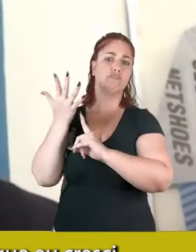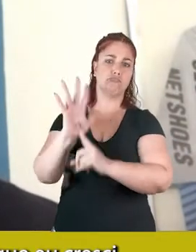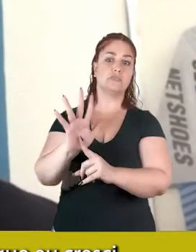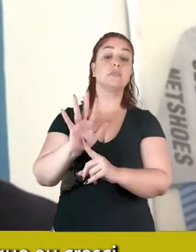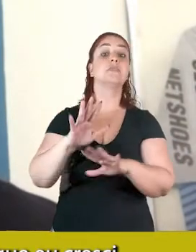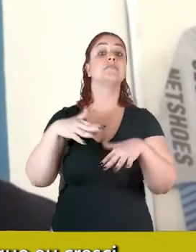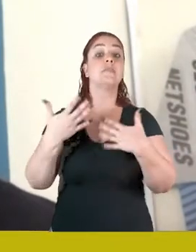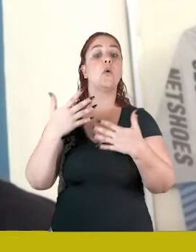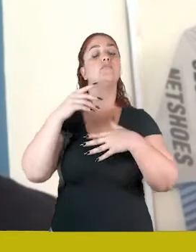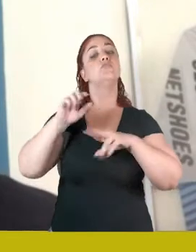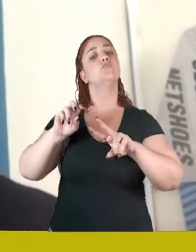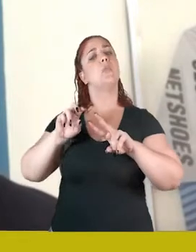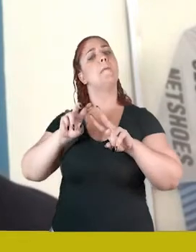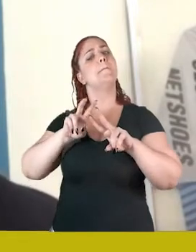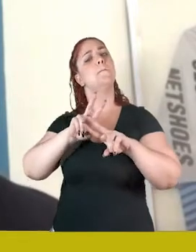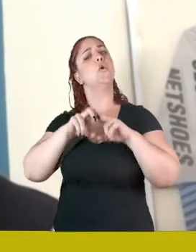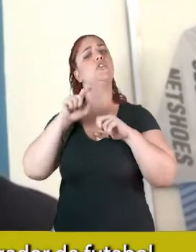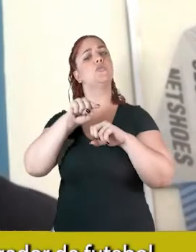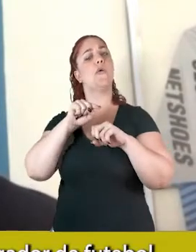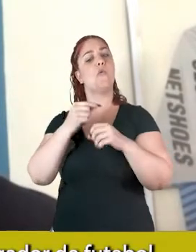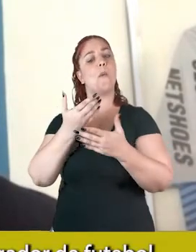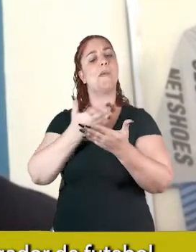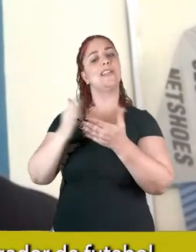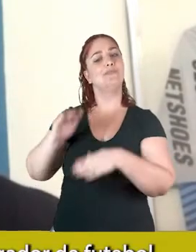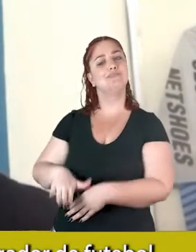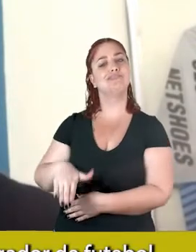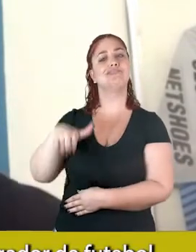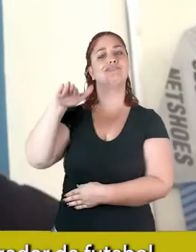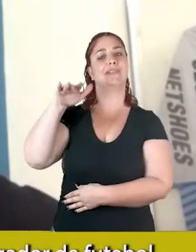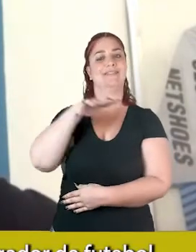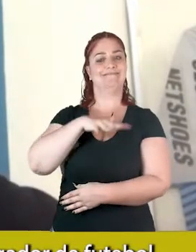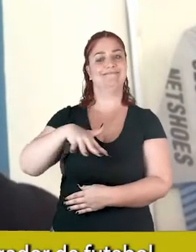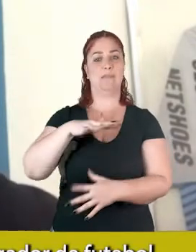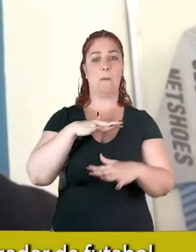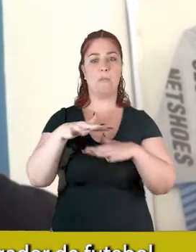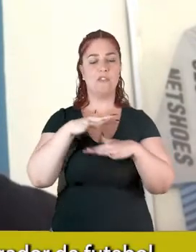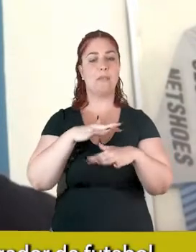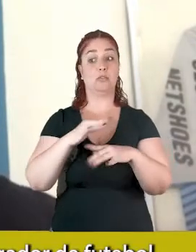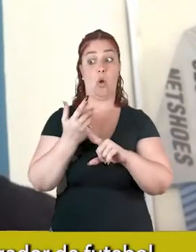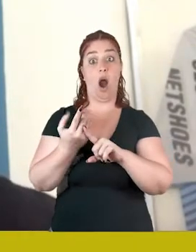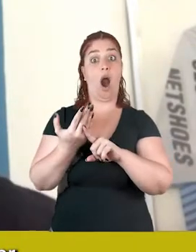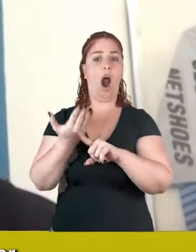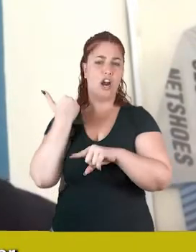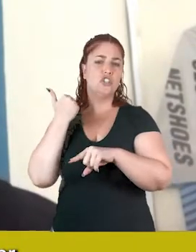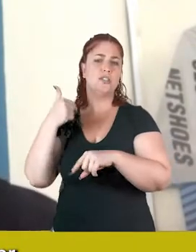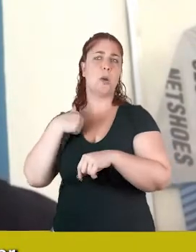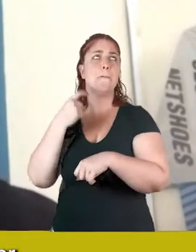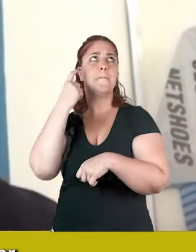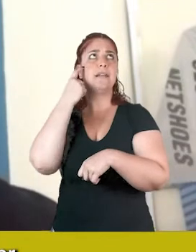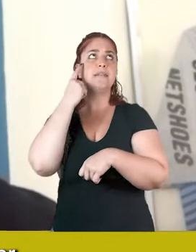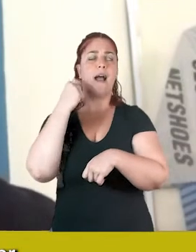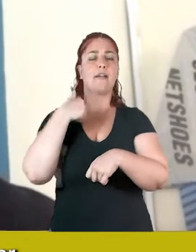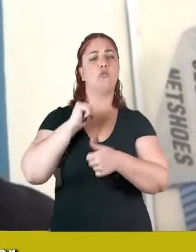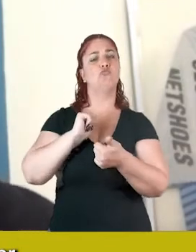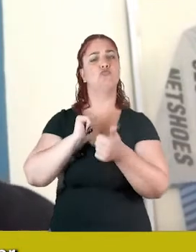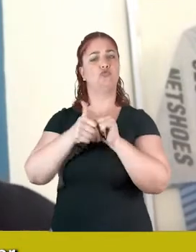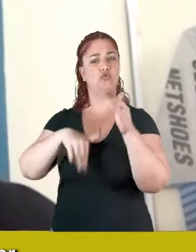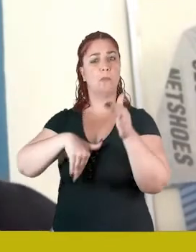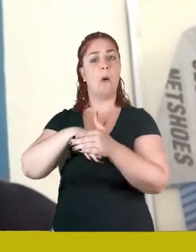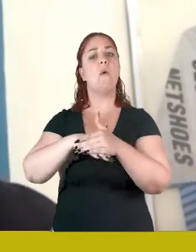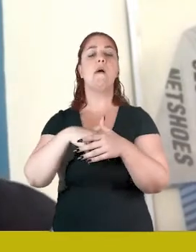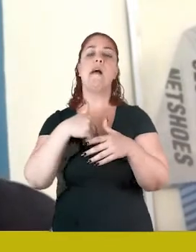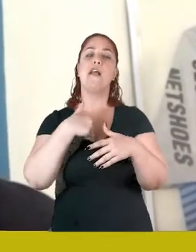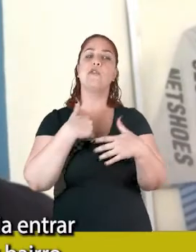Então, foi nesse contexto que eu cresci. E eu, antes de querer ser um jogador de futebol, assim, eu queria cantar